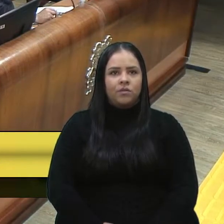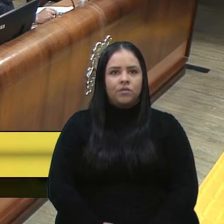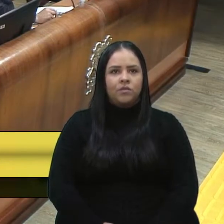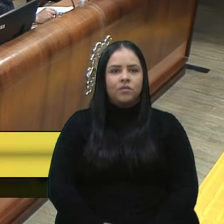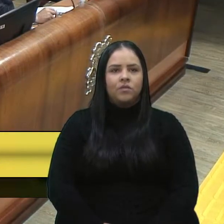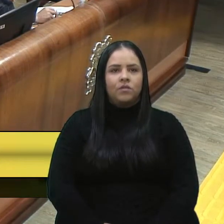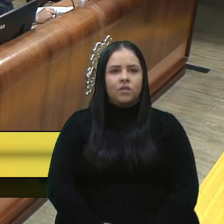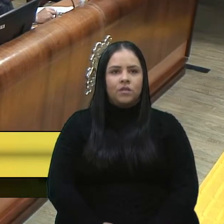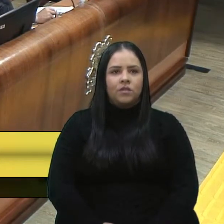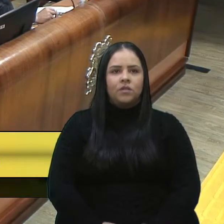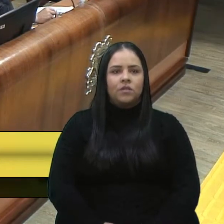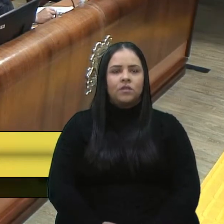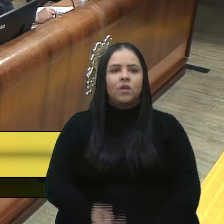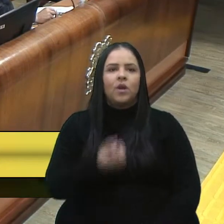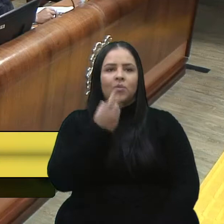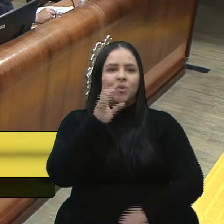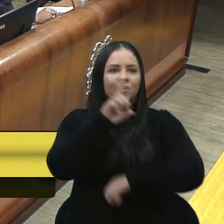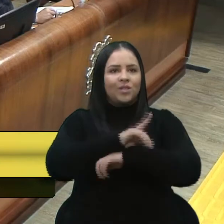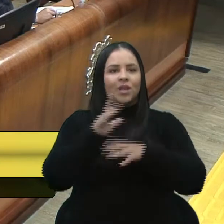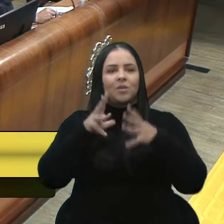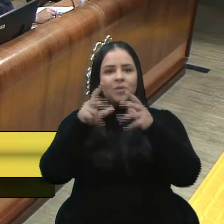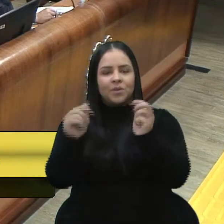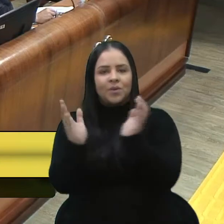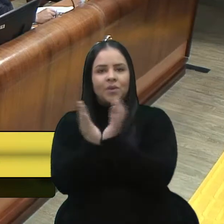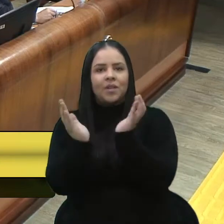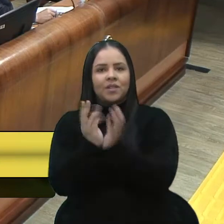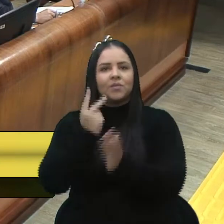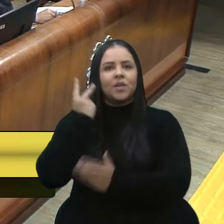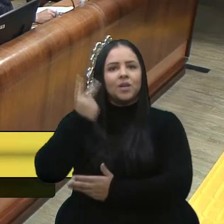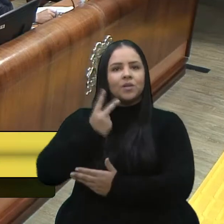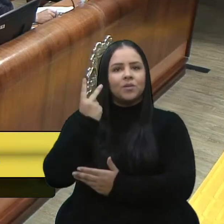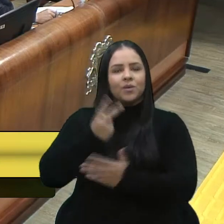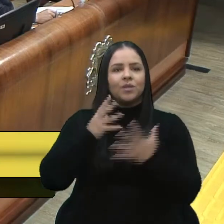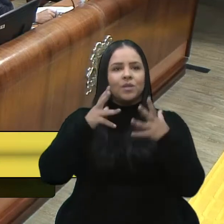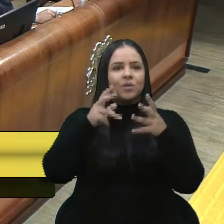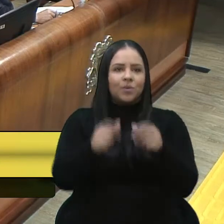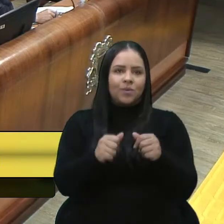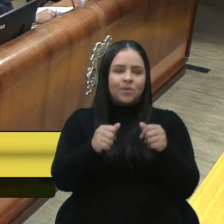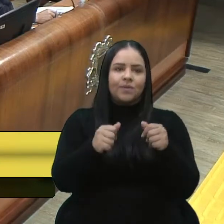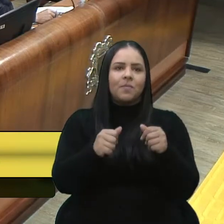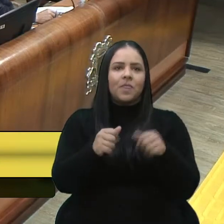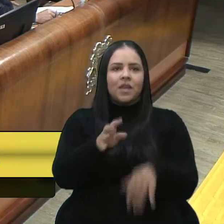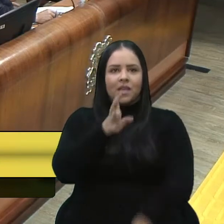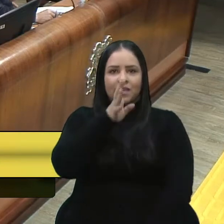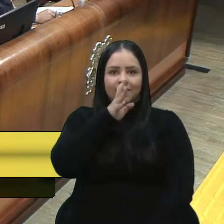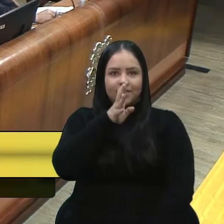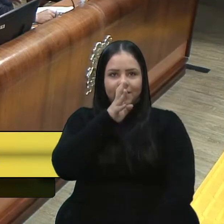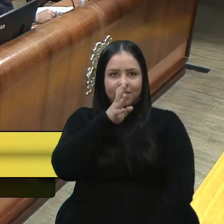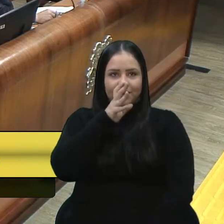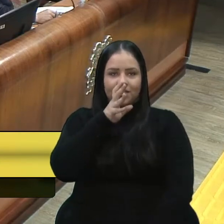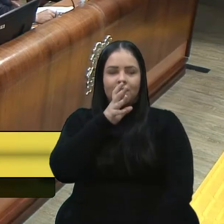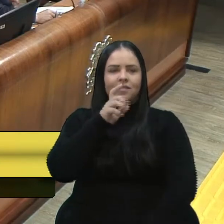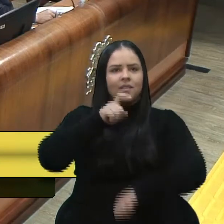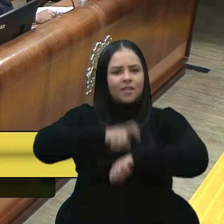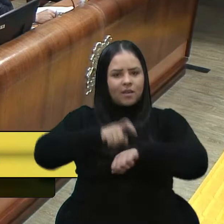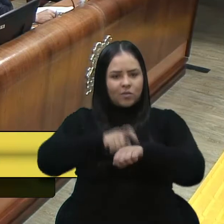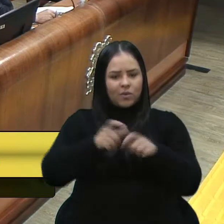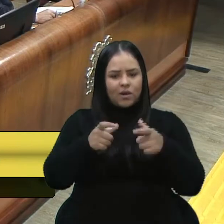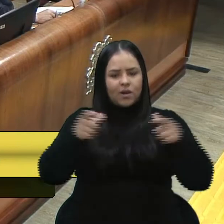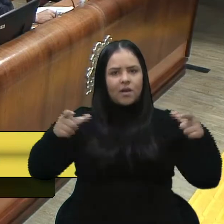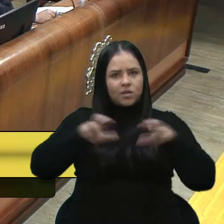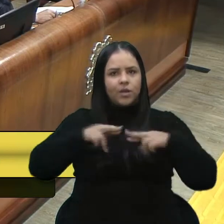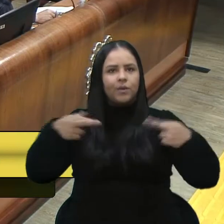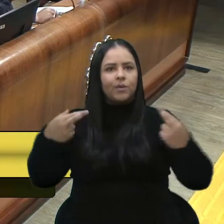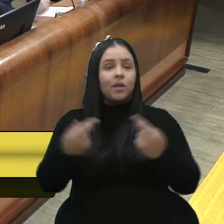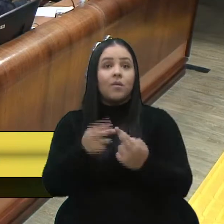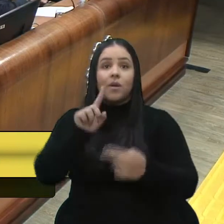Saudações, então, bom dia a todos os colegas vereadores, a quem nos acompanha. Esse espaço do grande expediente, é importante que a gente